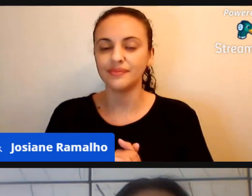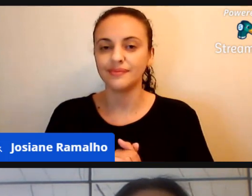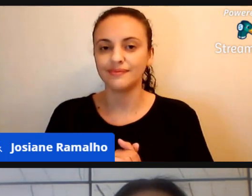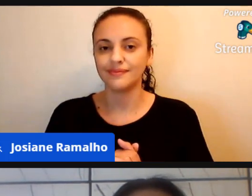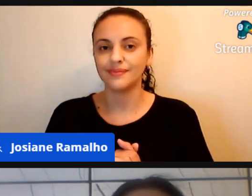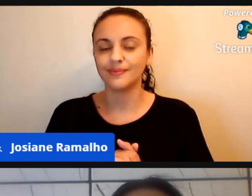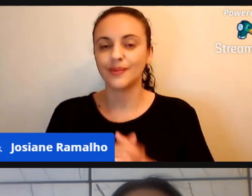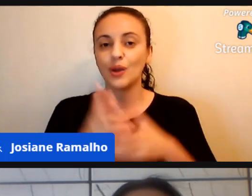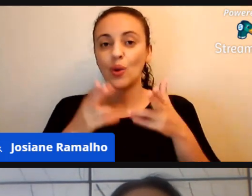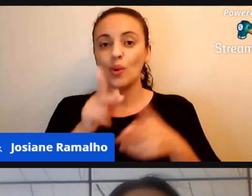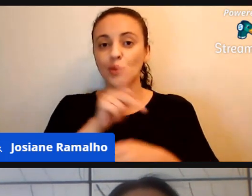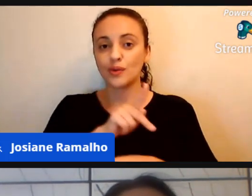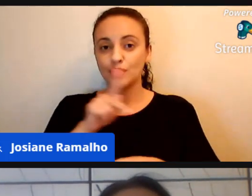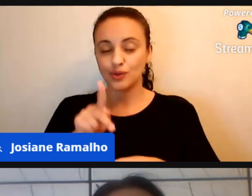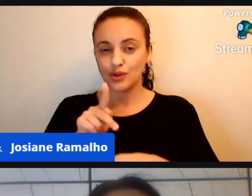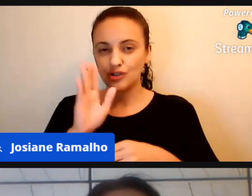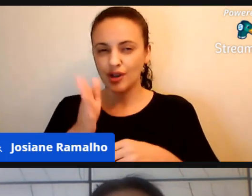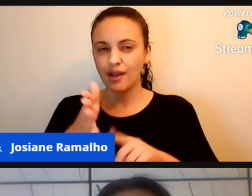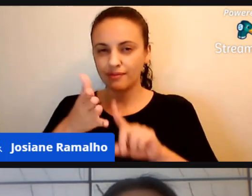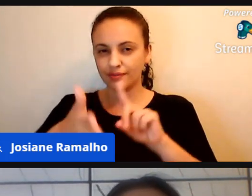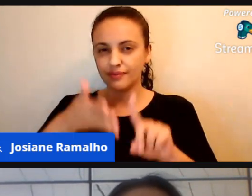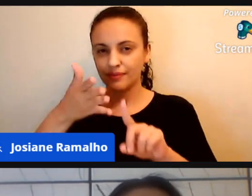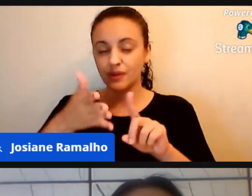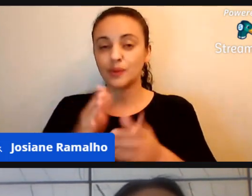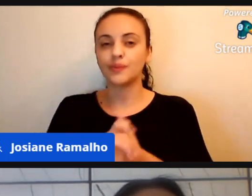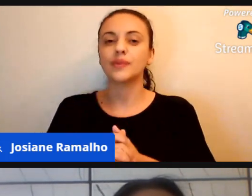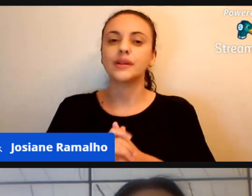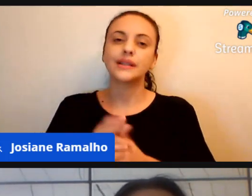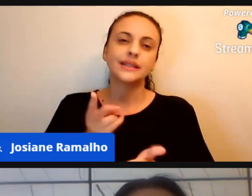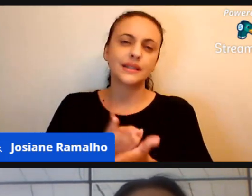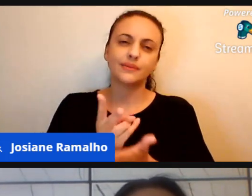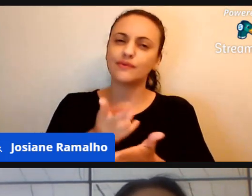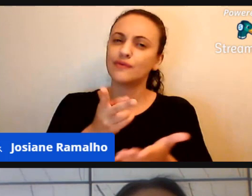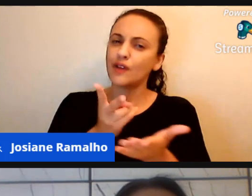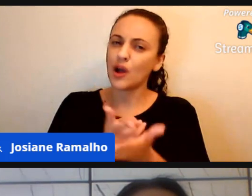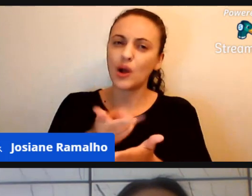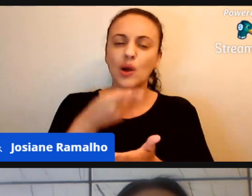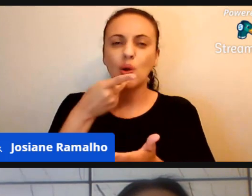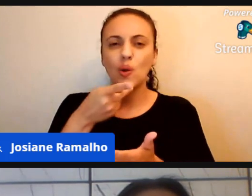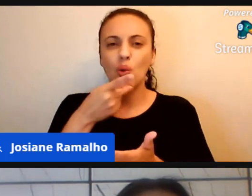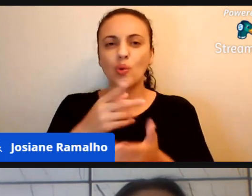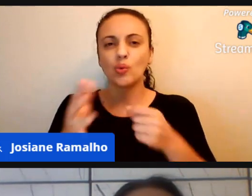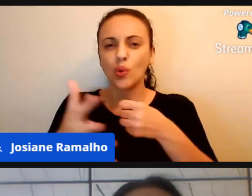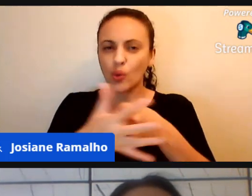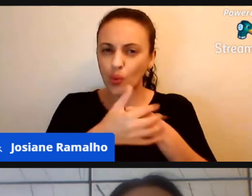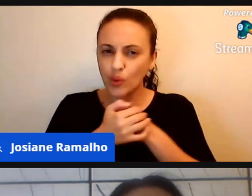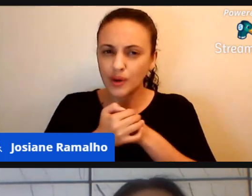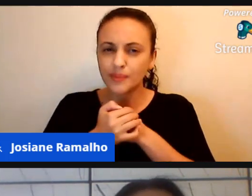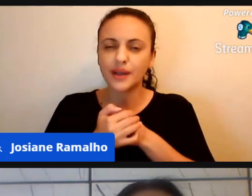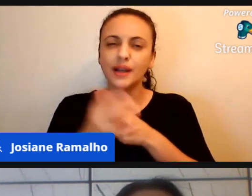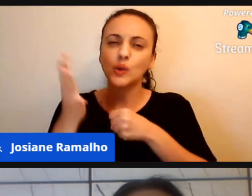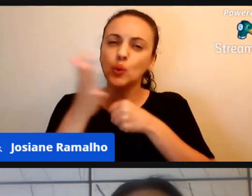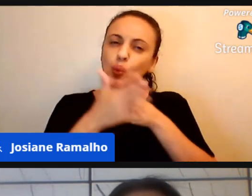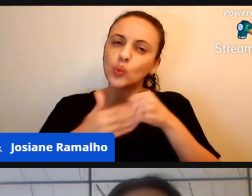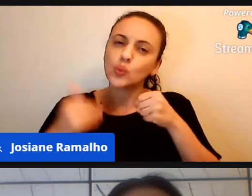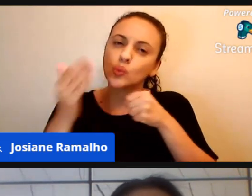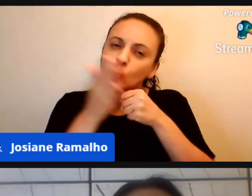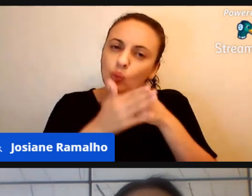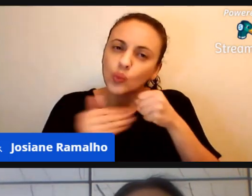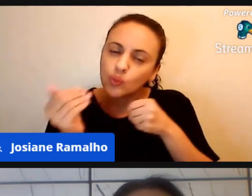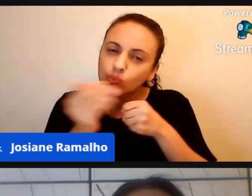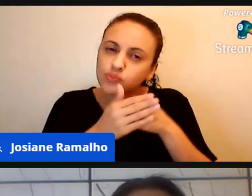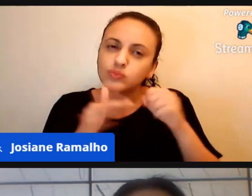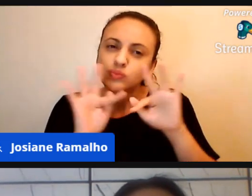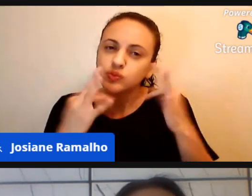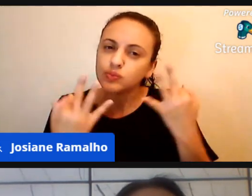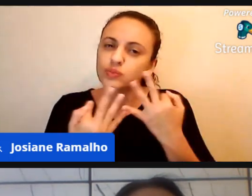como o professor falou, ele falou, a todo momento do acolhimento, falou, todo momento desse carinho que eles têm pela